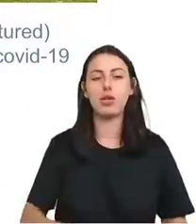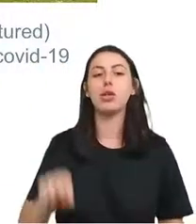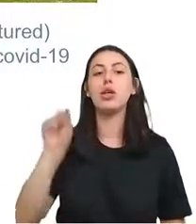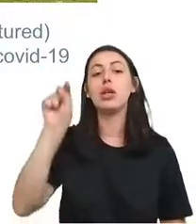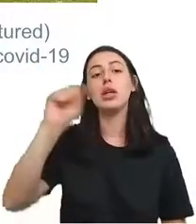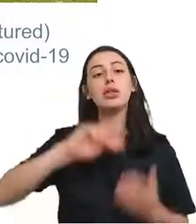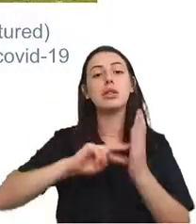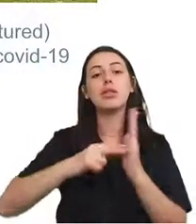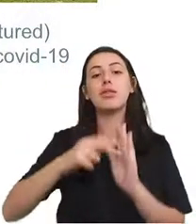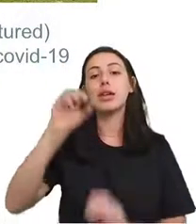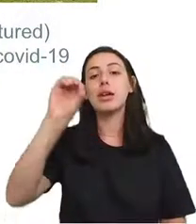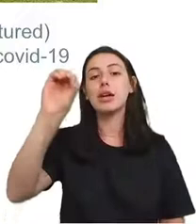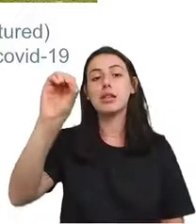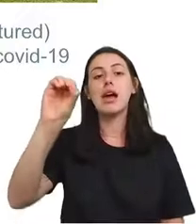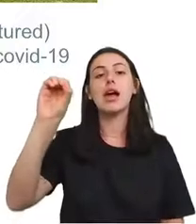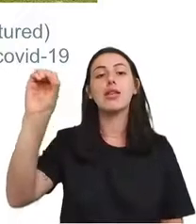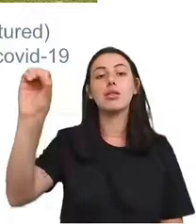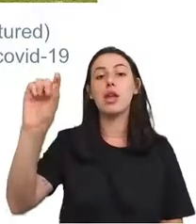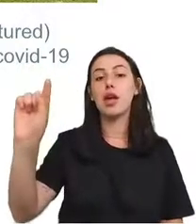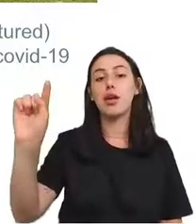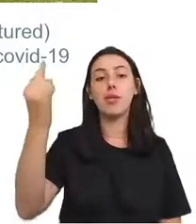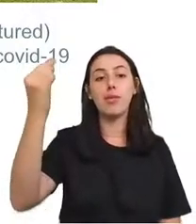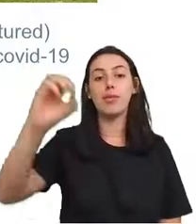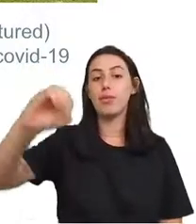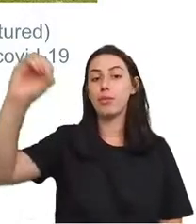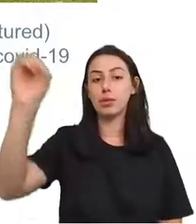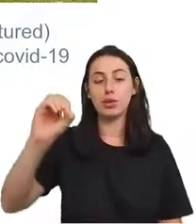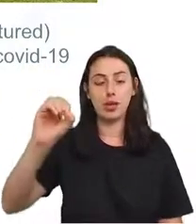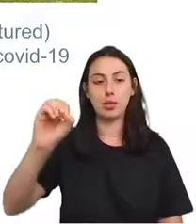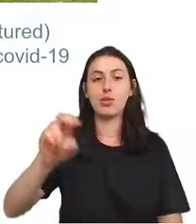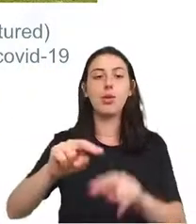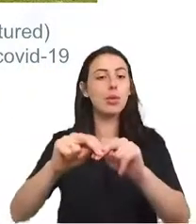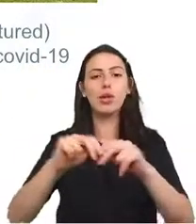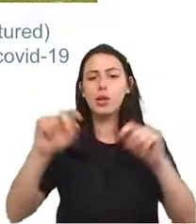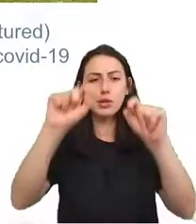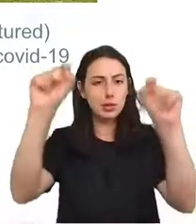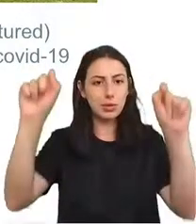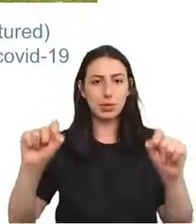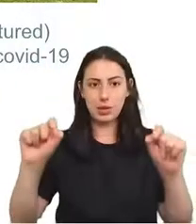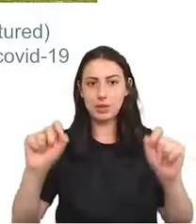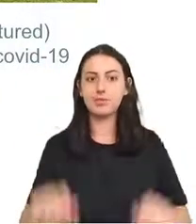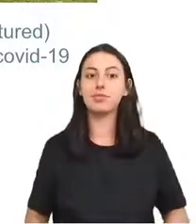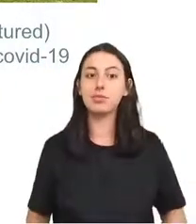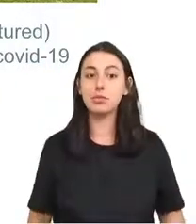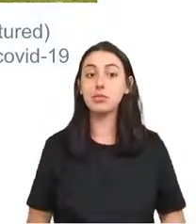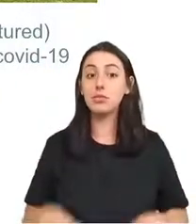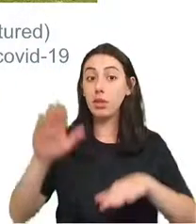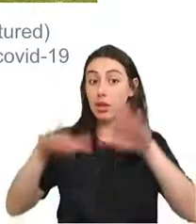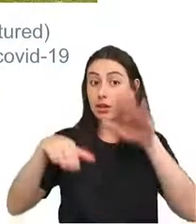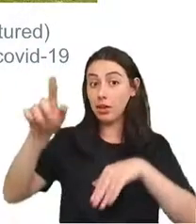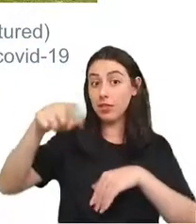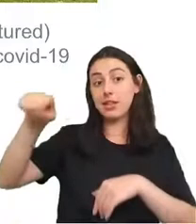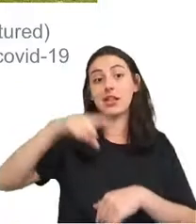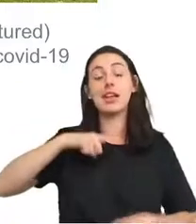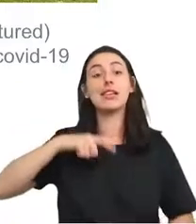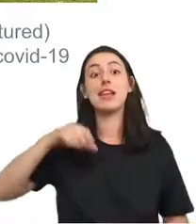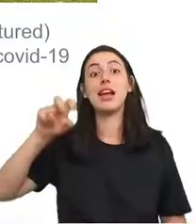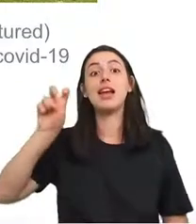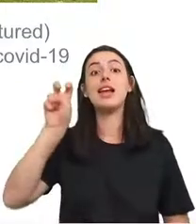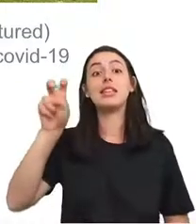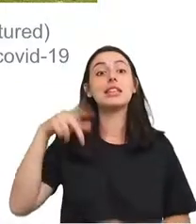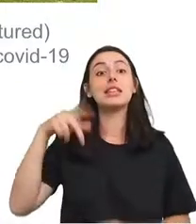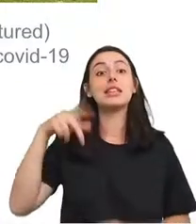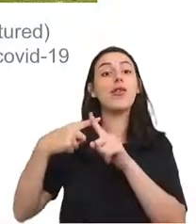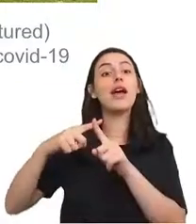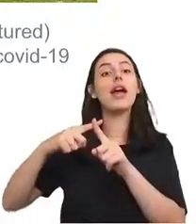de duas possibilidades. Ou os membros do parlamento têm cinco vezes mais chances de morrer do que qualquer